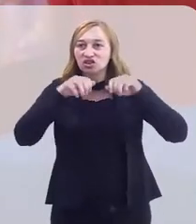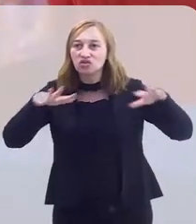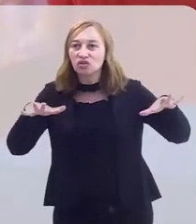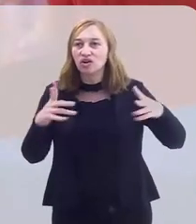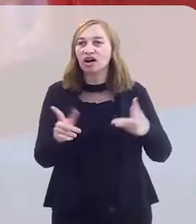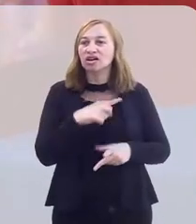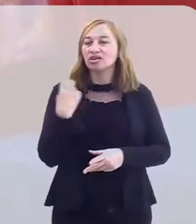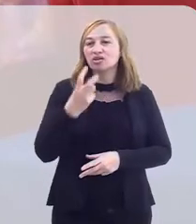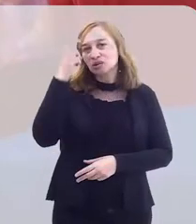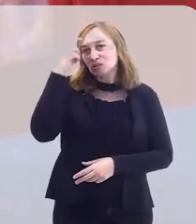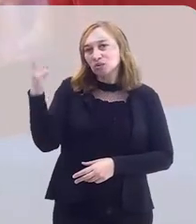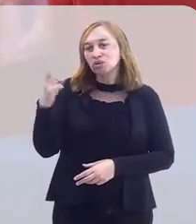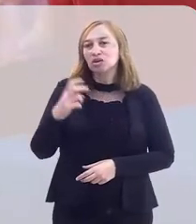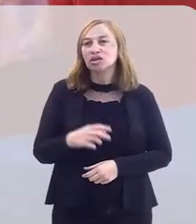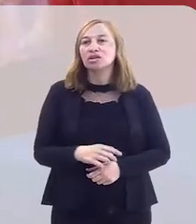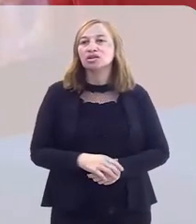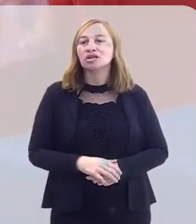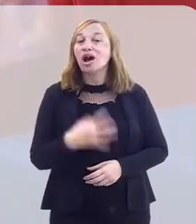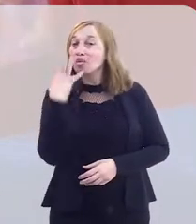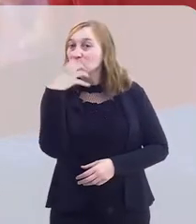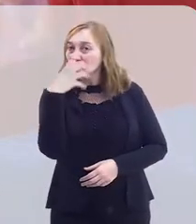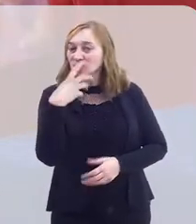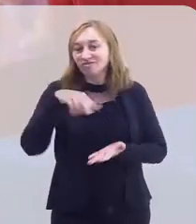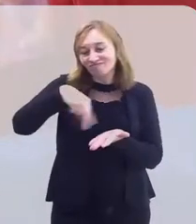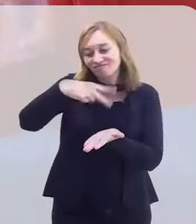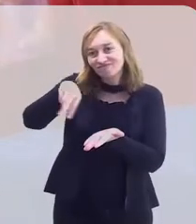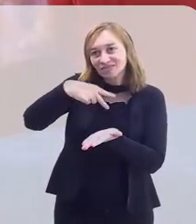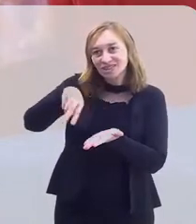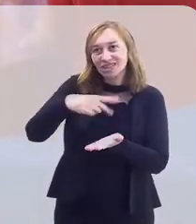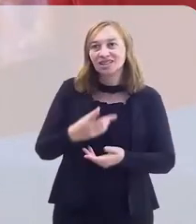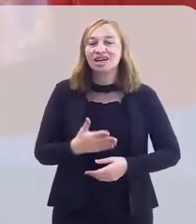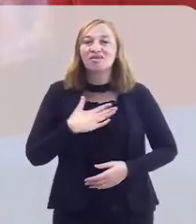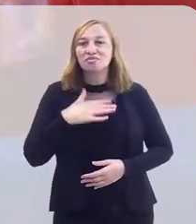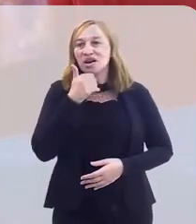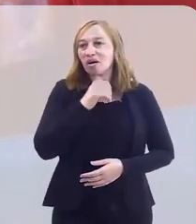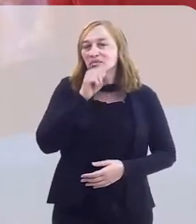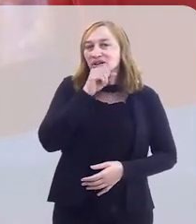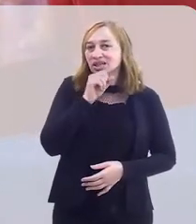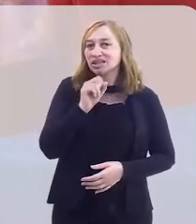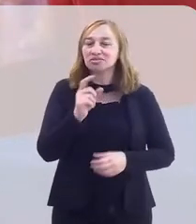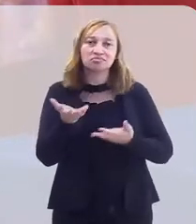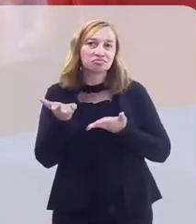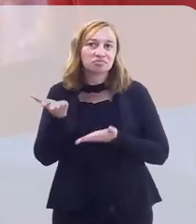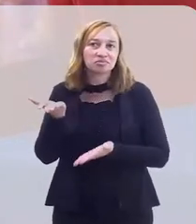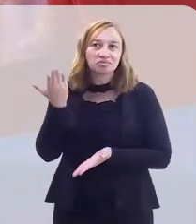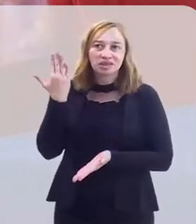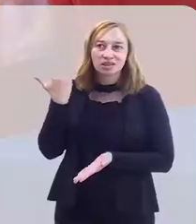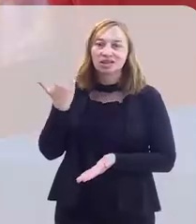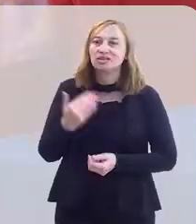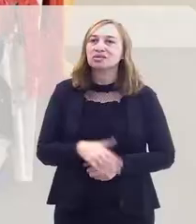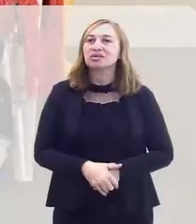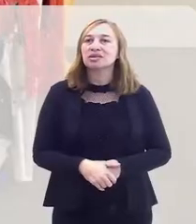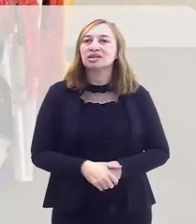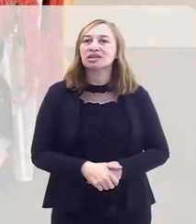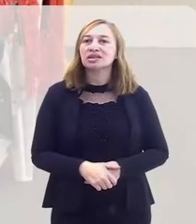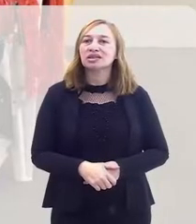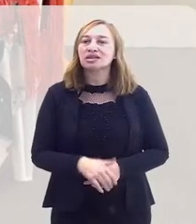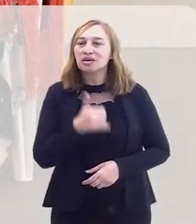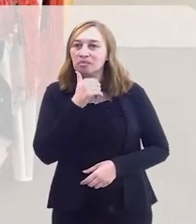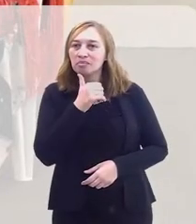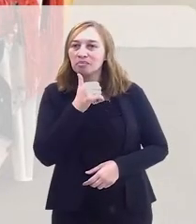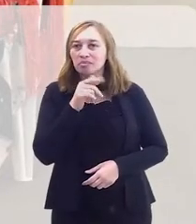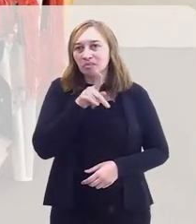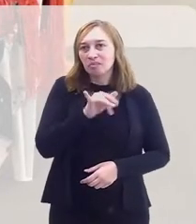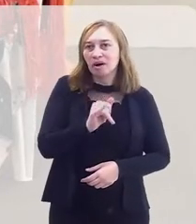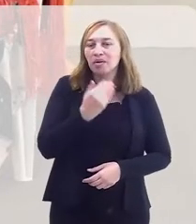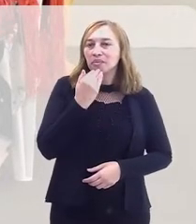divulgava a nossa cultura, através da música e da dança. E a minha mãe, na época, ela...